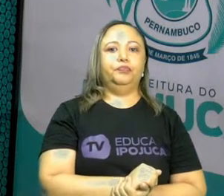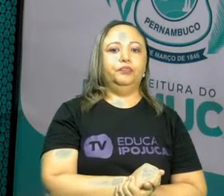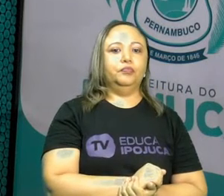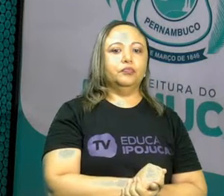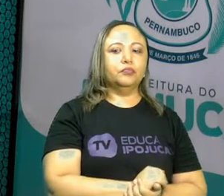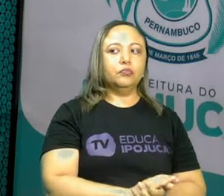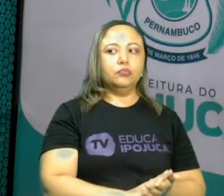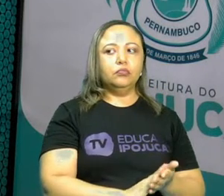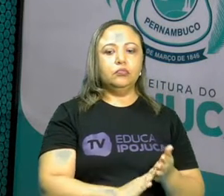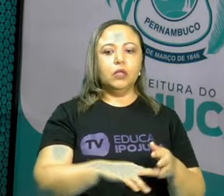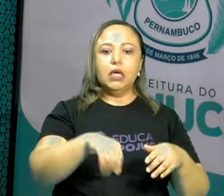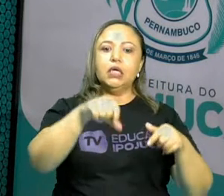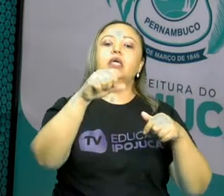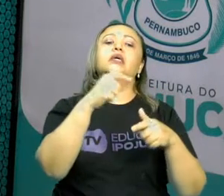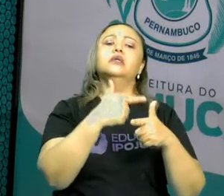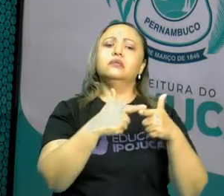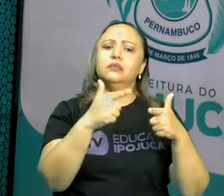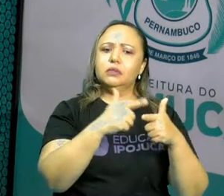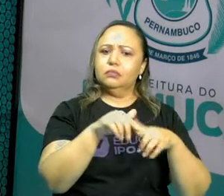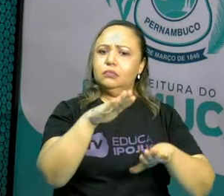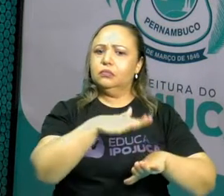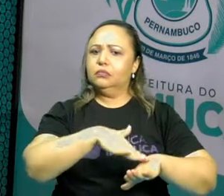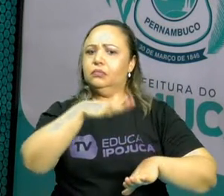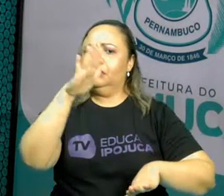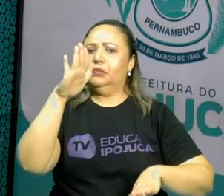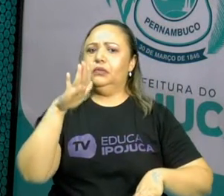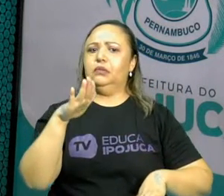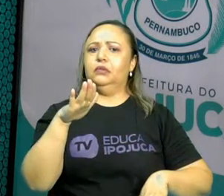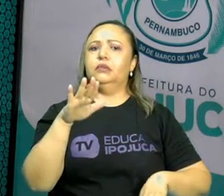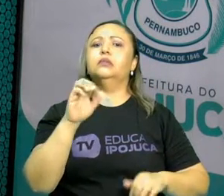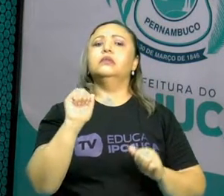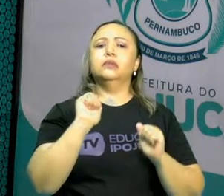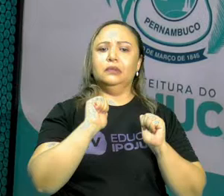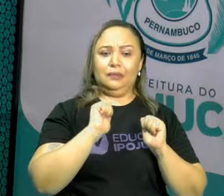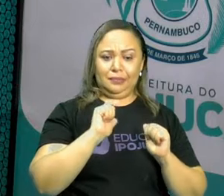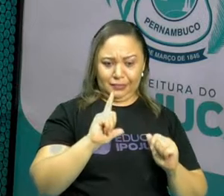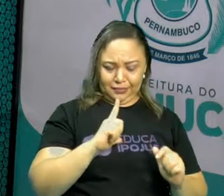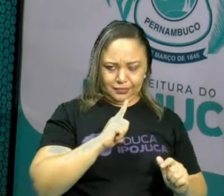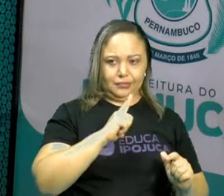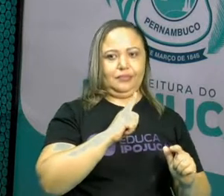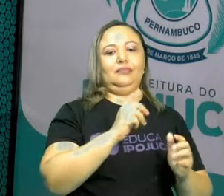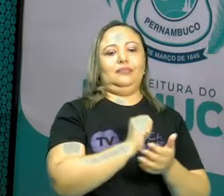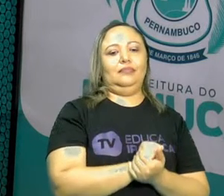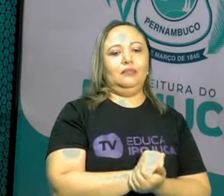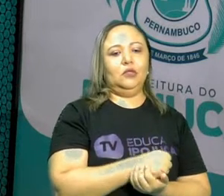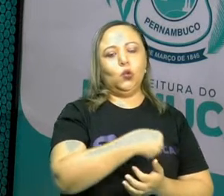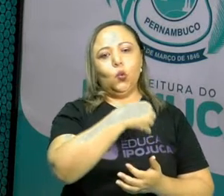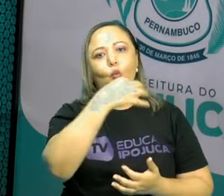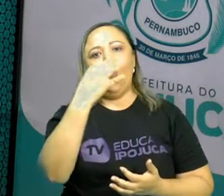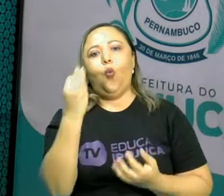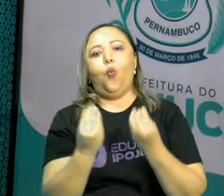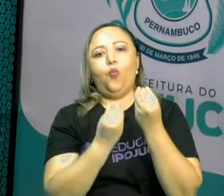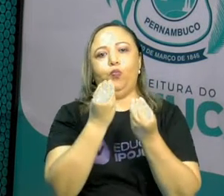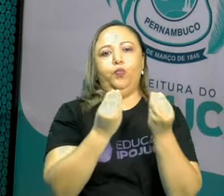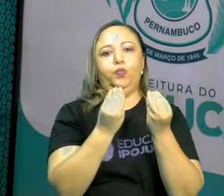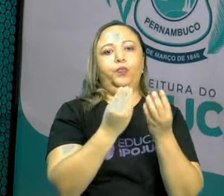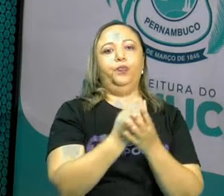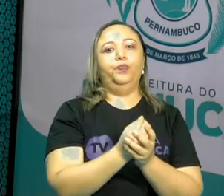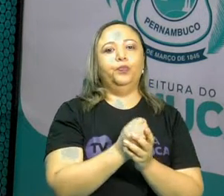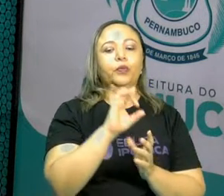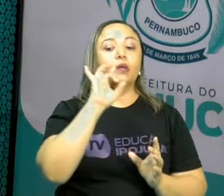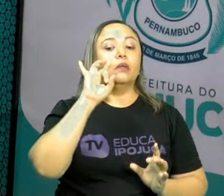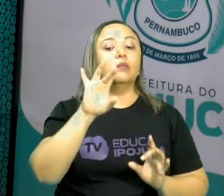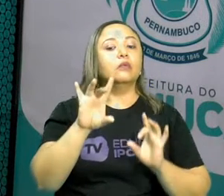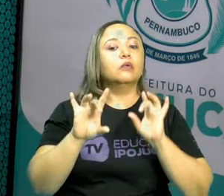Tem como dividir ainda mais? Atender mais crianças? Tem sim. Como? Se